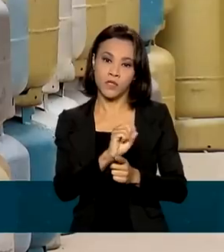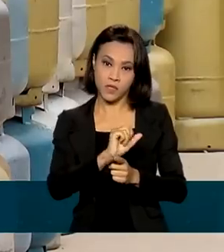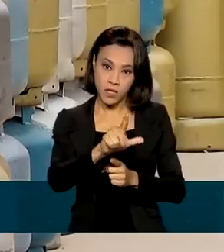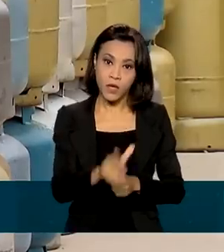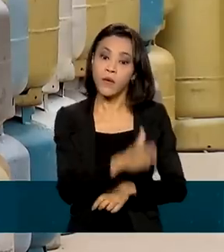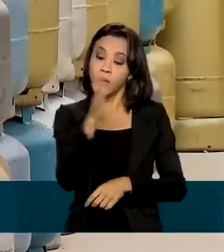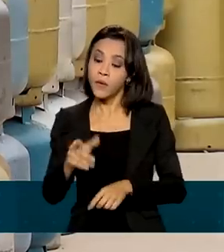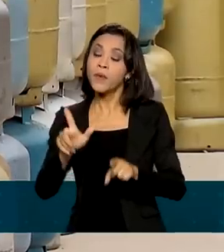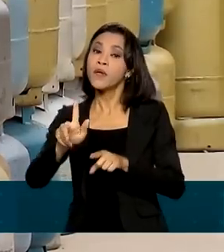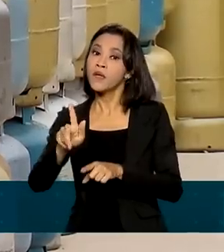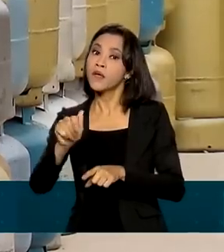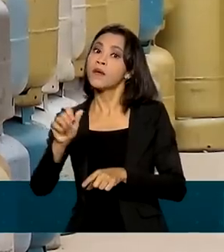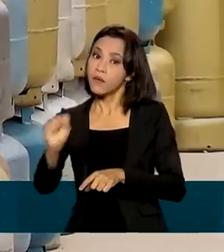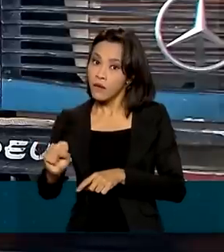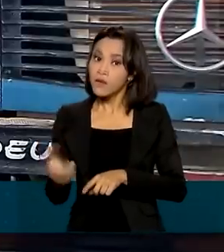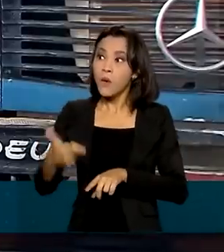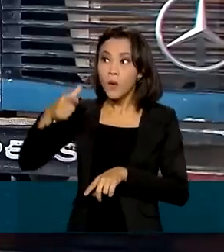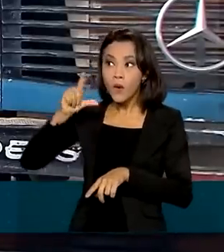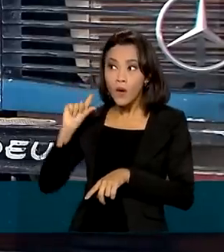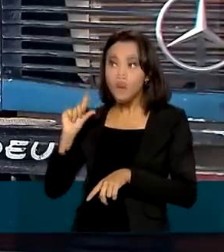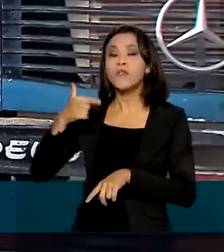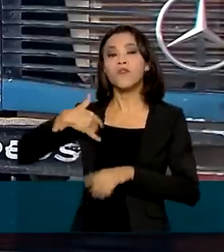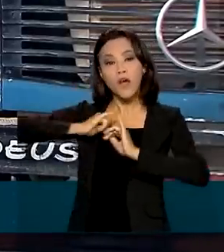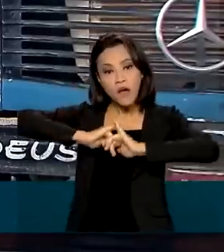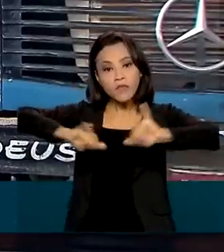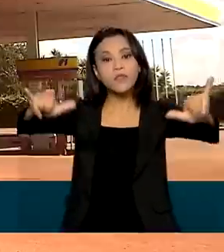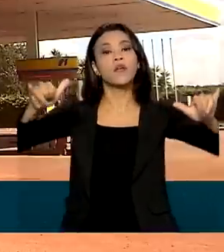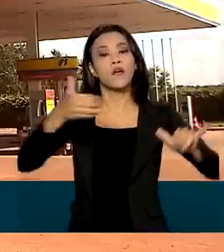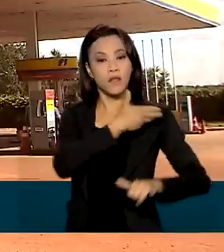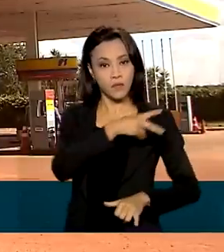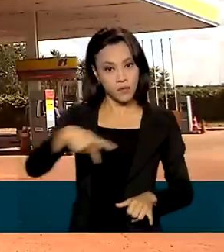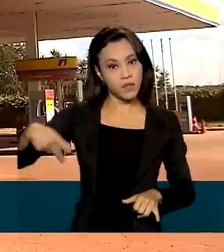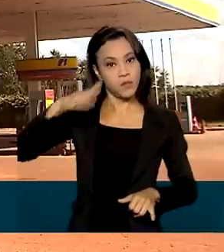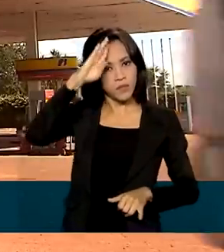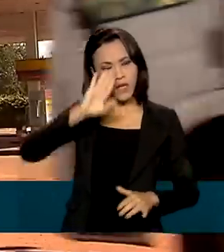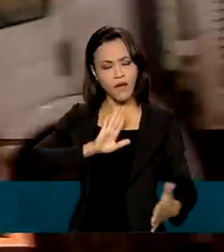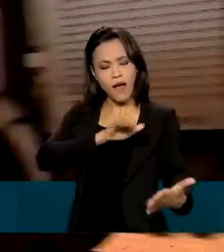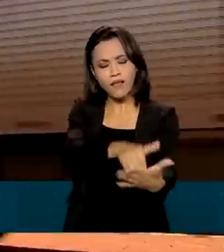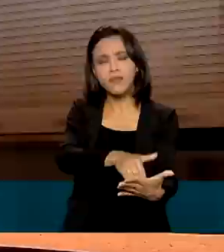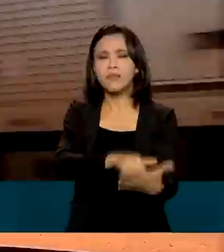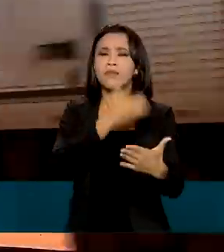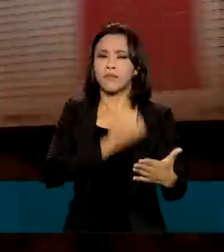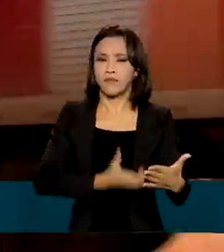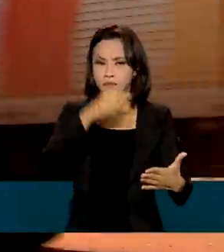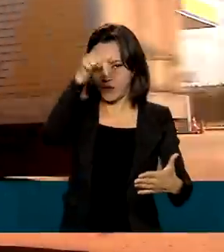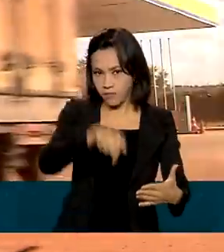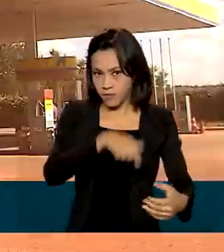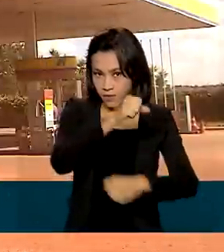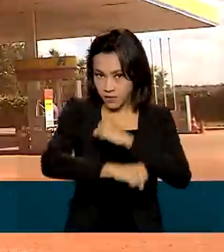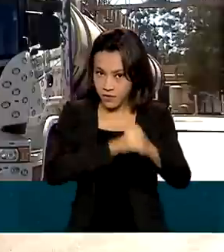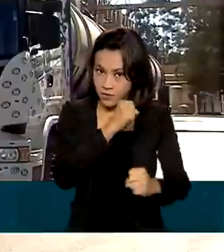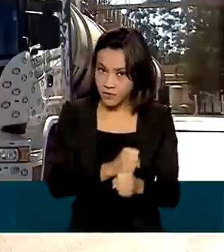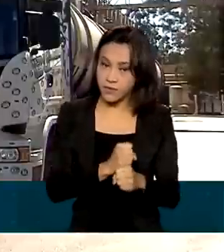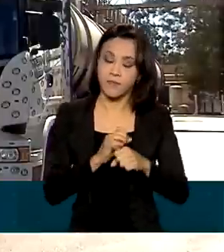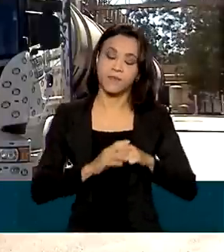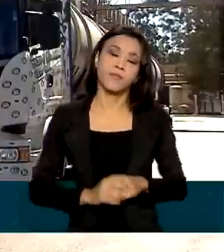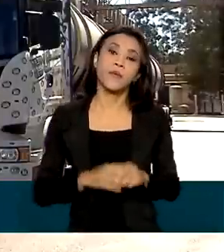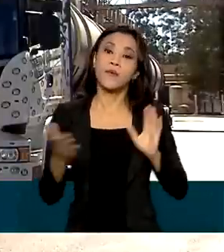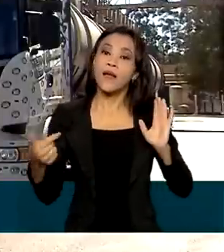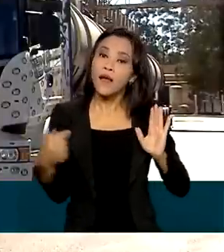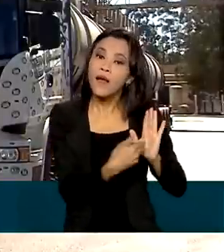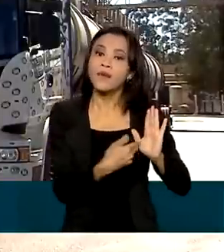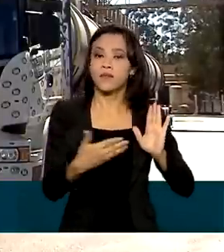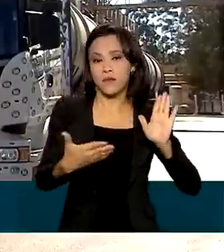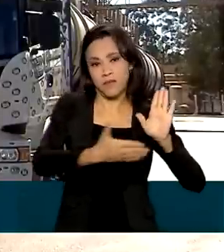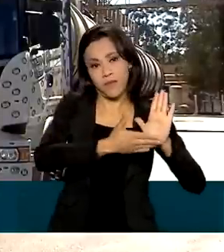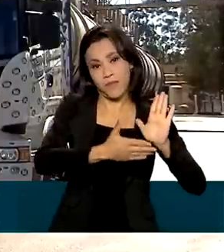Bolsonaro em coletiva à imprensa. E se aprovada, vai valer até dezembro deste ano. E para ser viabilizada, a proposta também